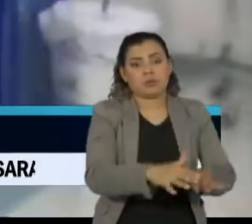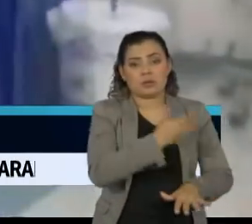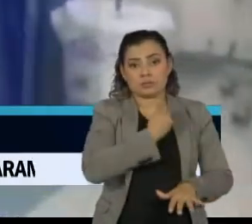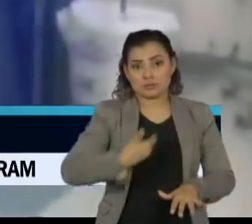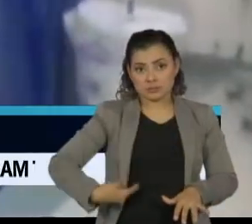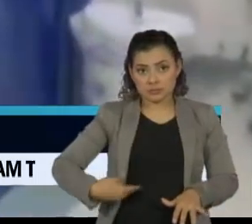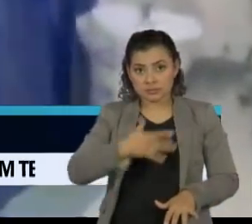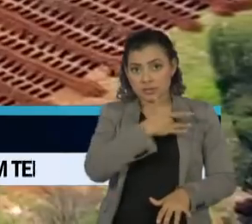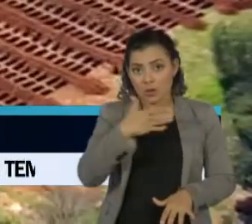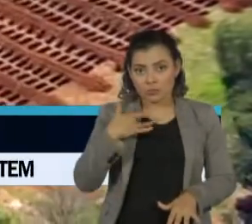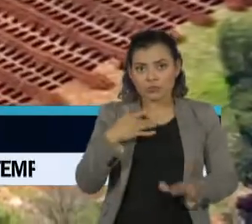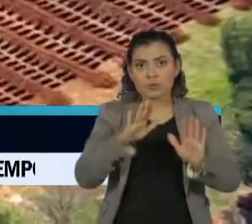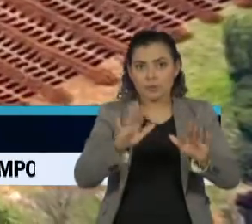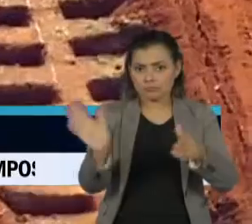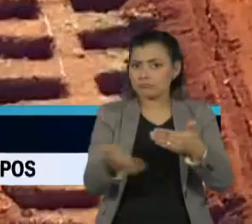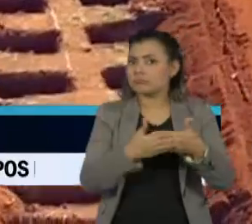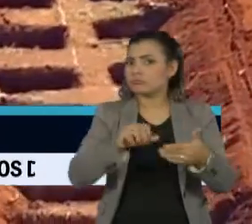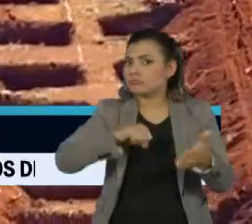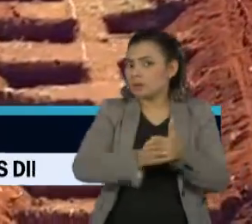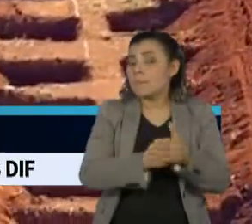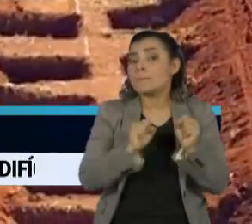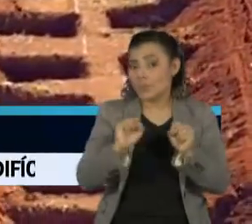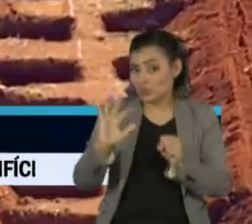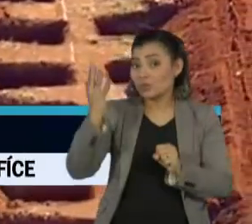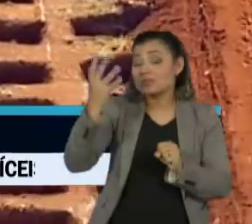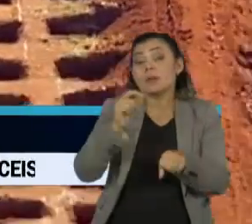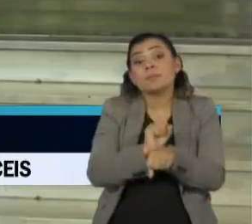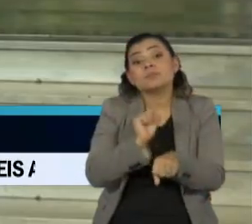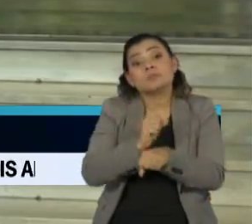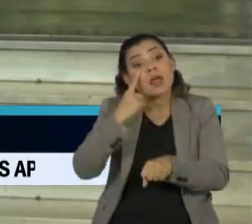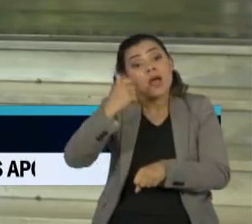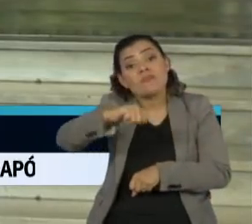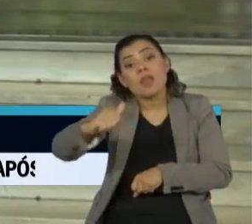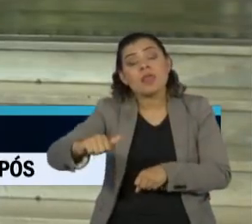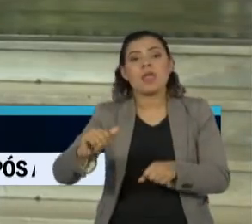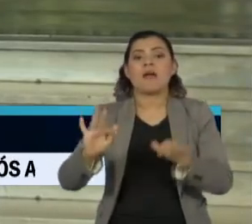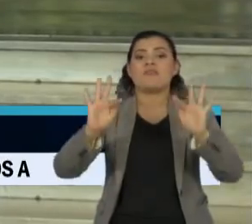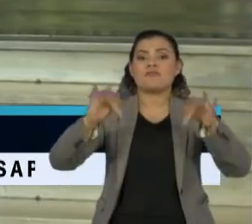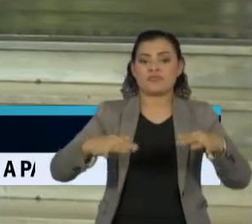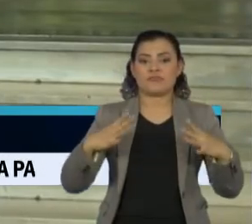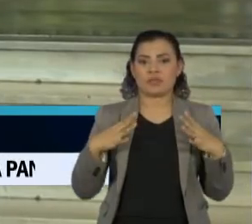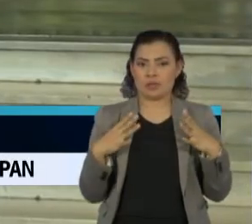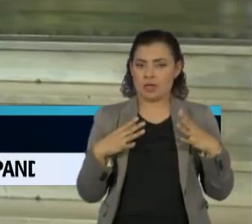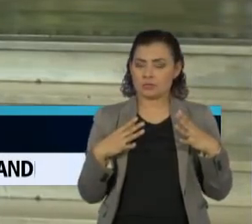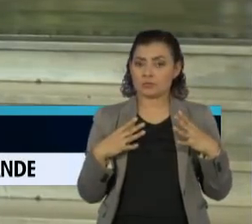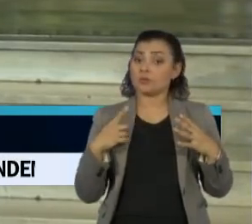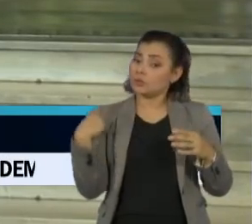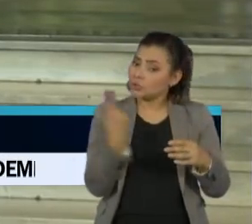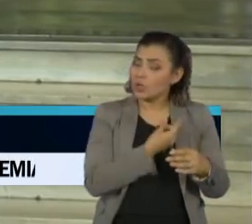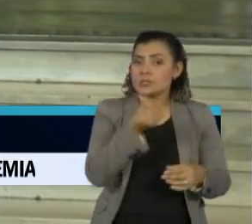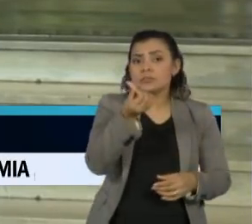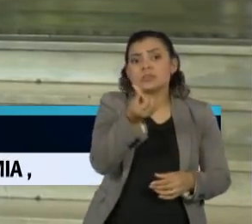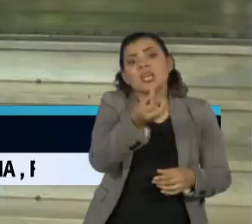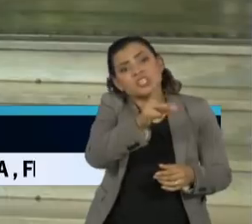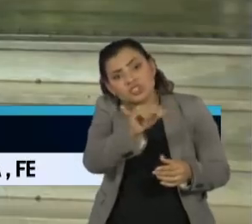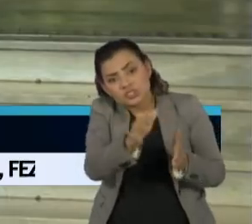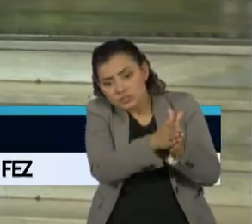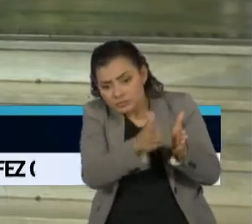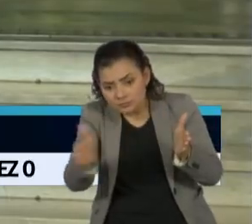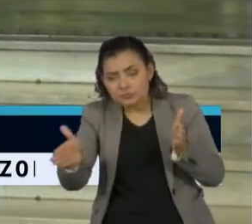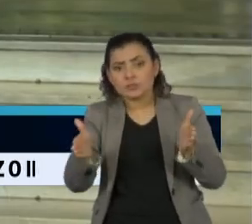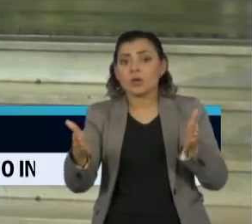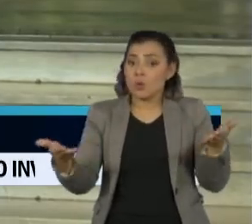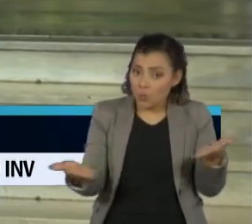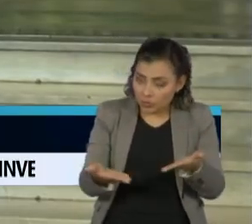descartado e será avaliado após a antecipação dos feriados. Vamos fazer um esforço nesses seis dias, de